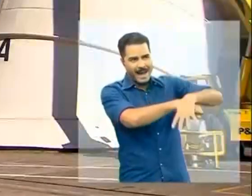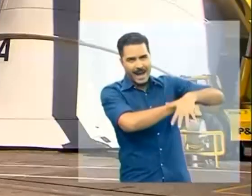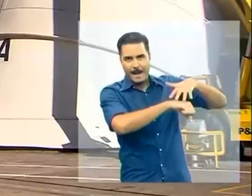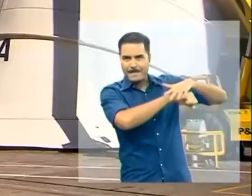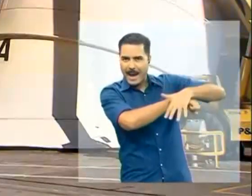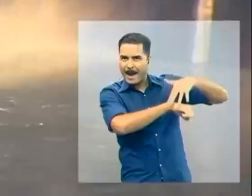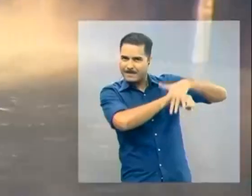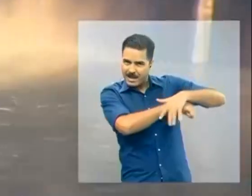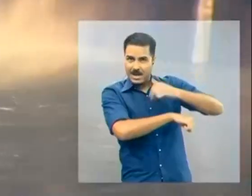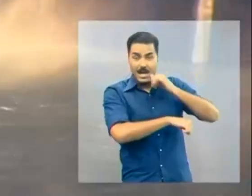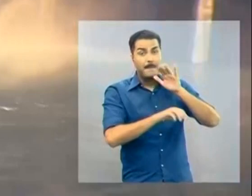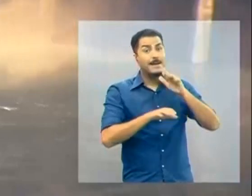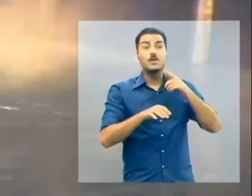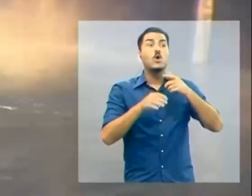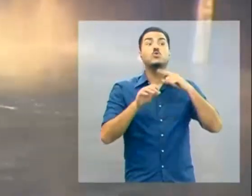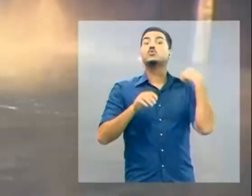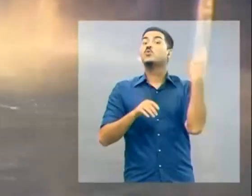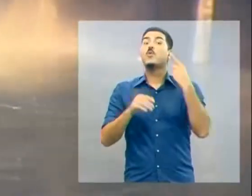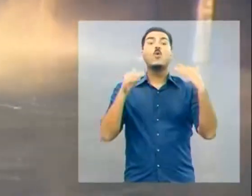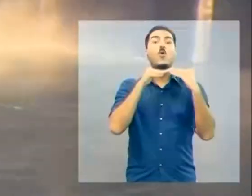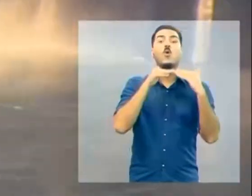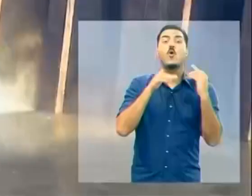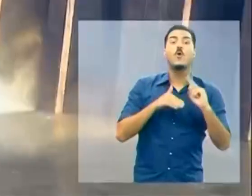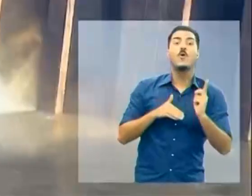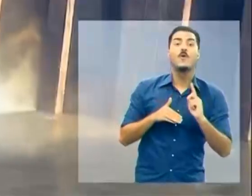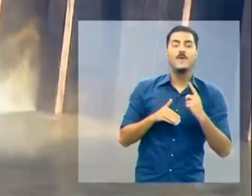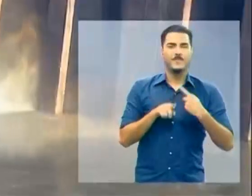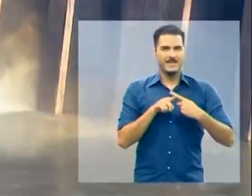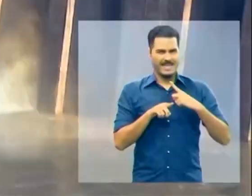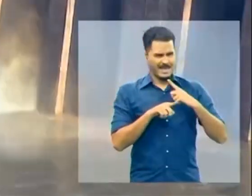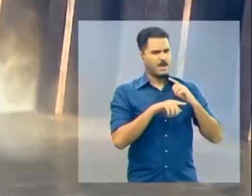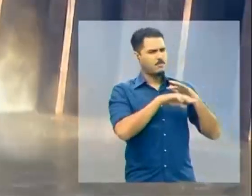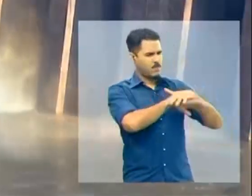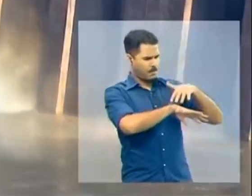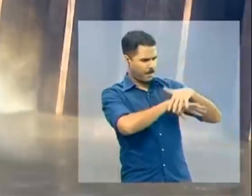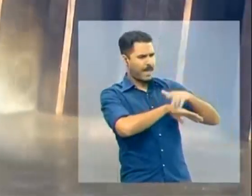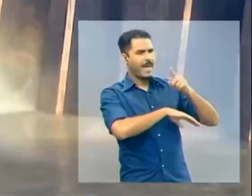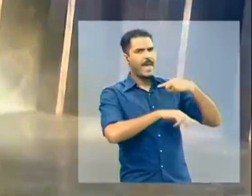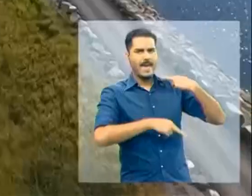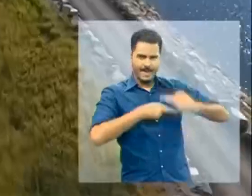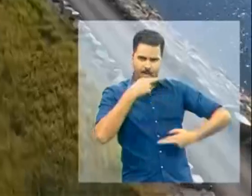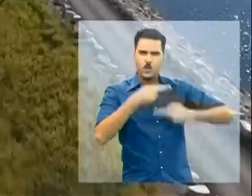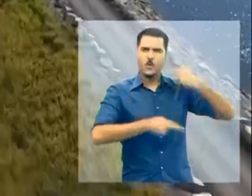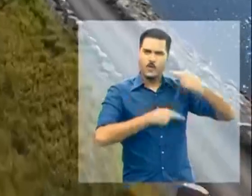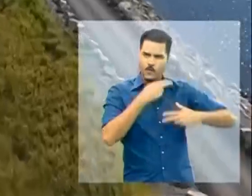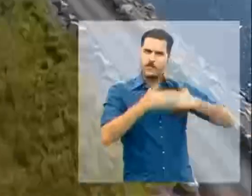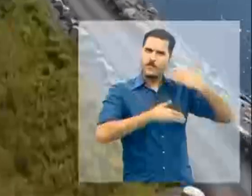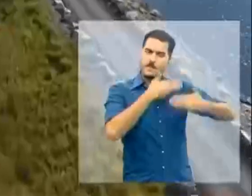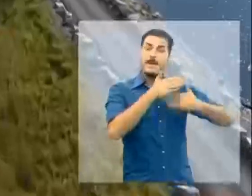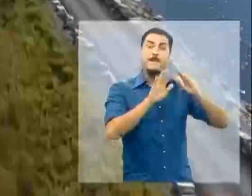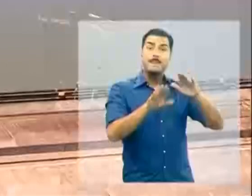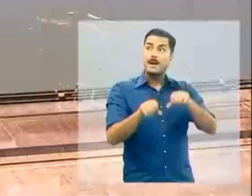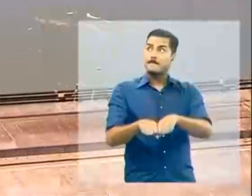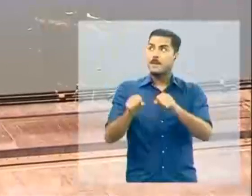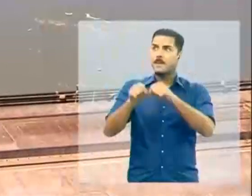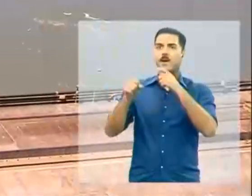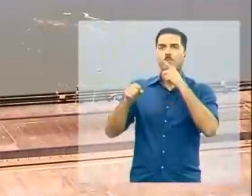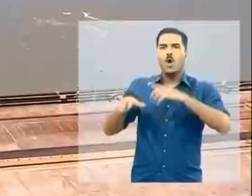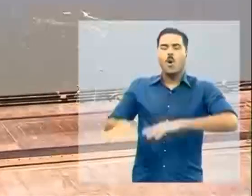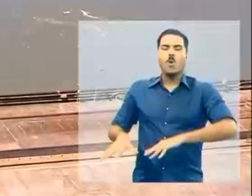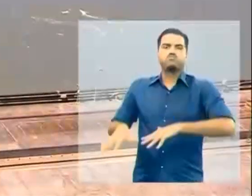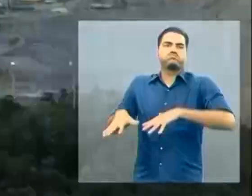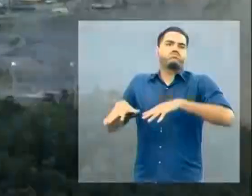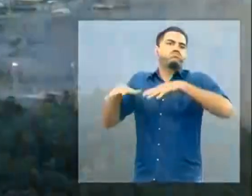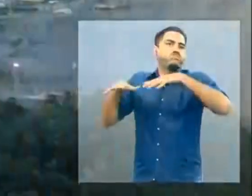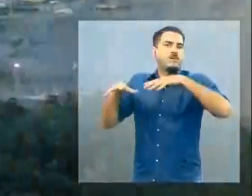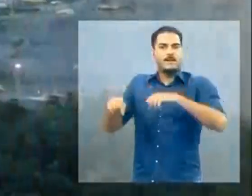unanimidade, porque apesar de ser considerada uma produção de energia renovável, ela causa impactos na região onde é